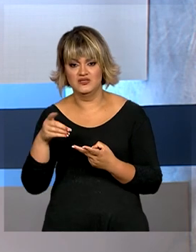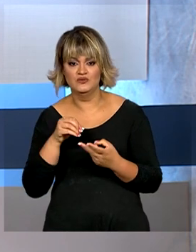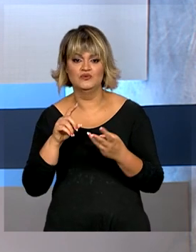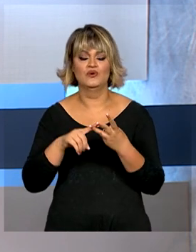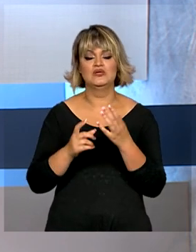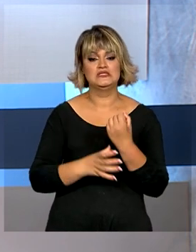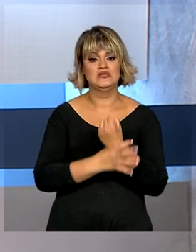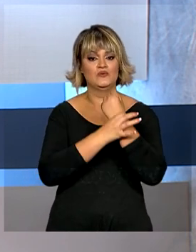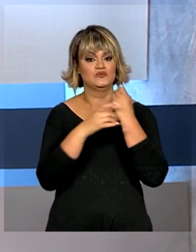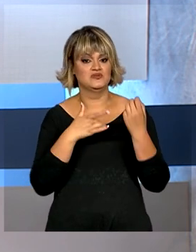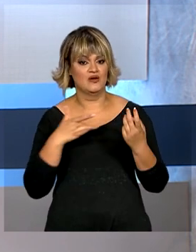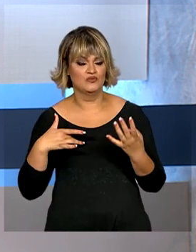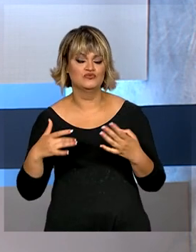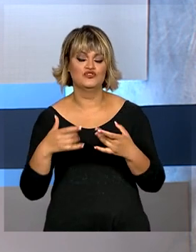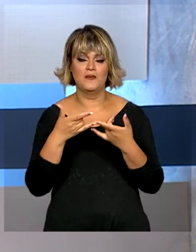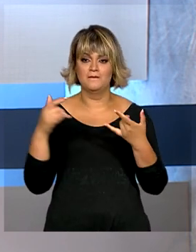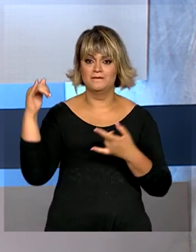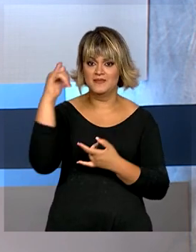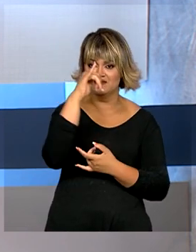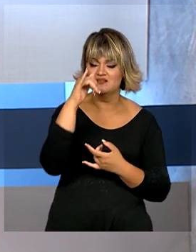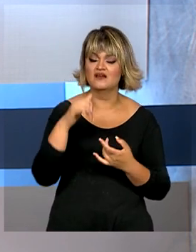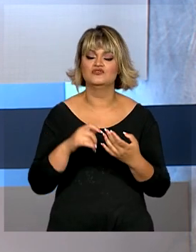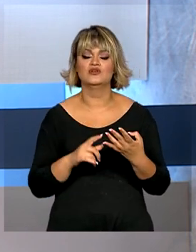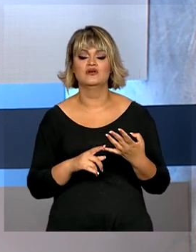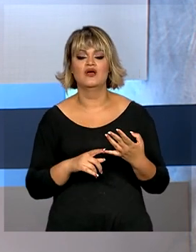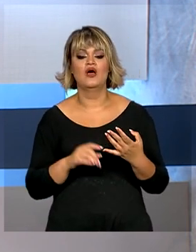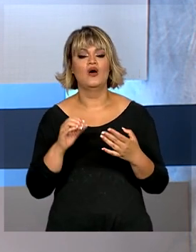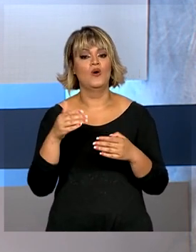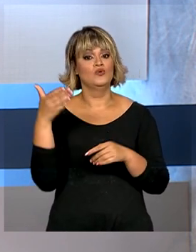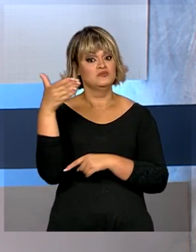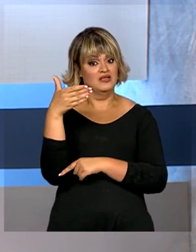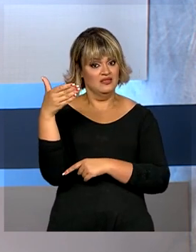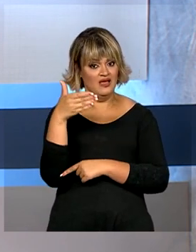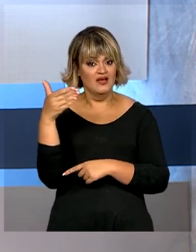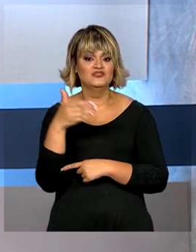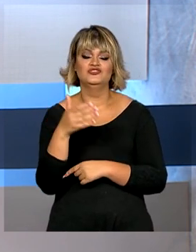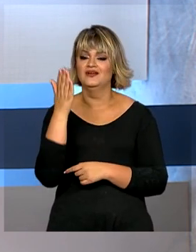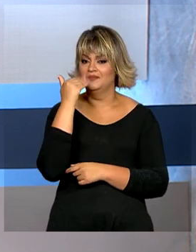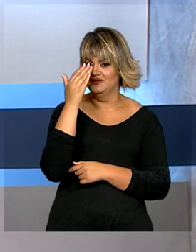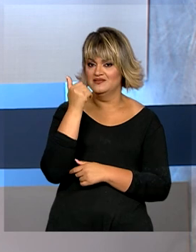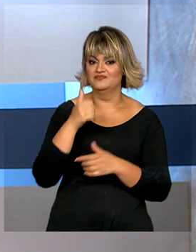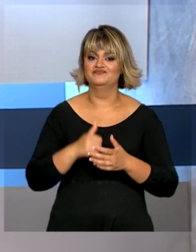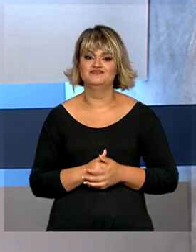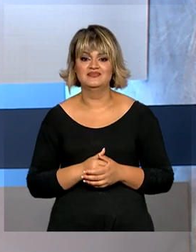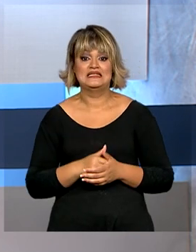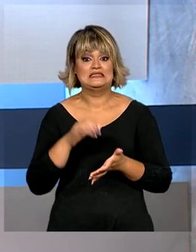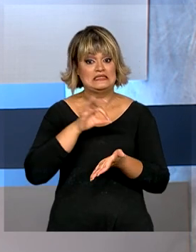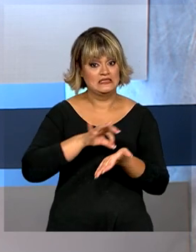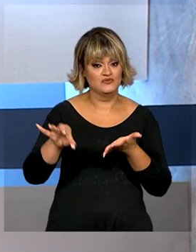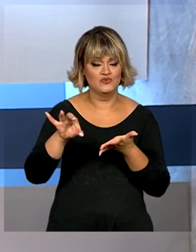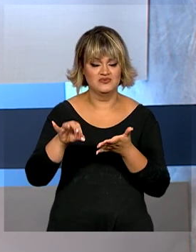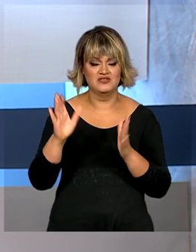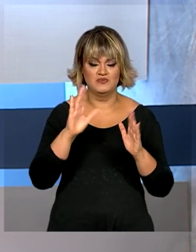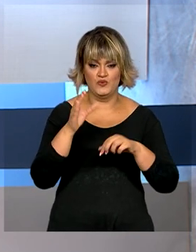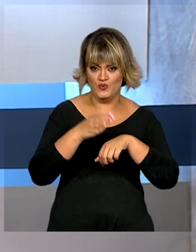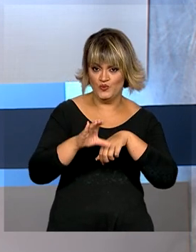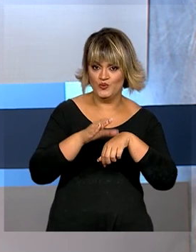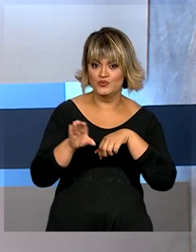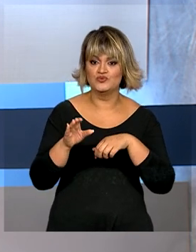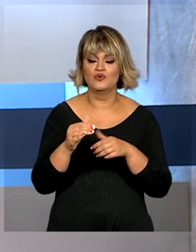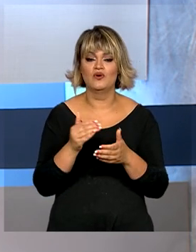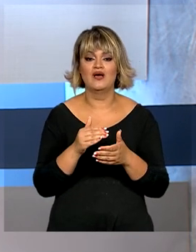seguro-saúde, passagem aérea internacional, hospedagem e alimentação. As inscrições para o processo